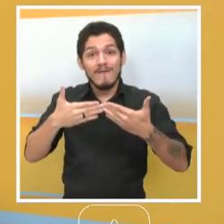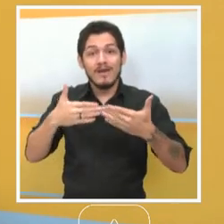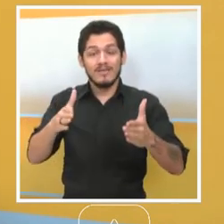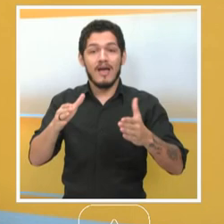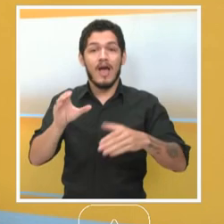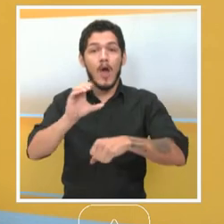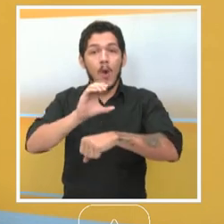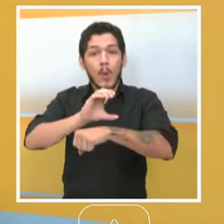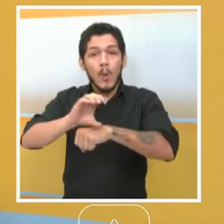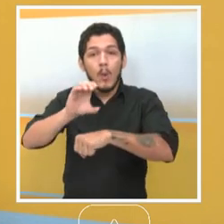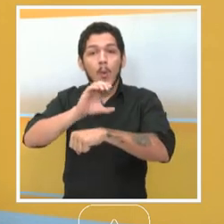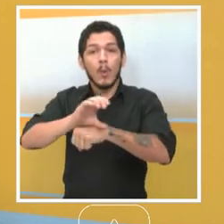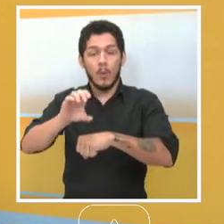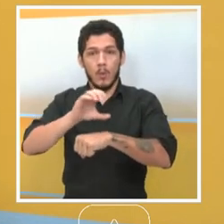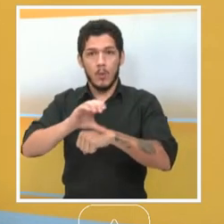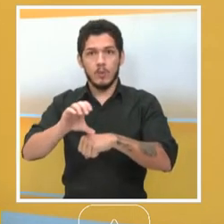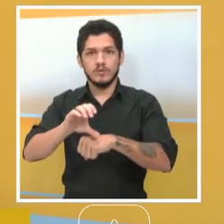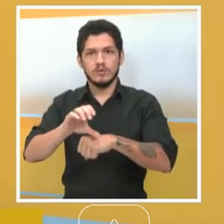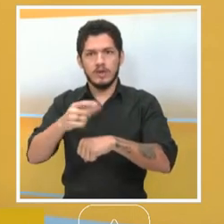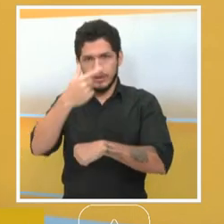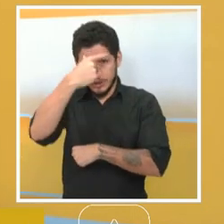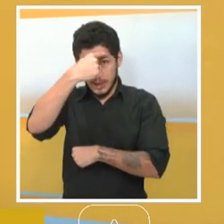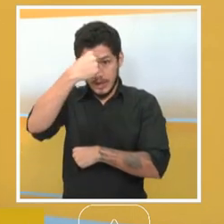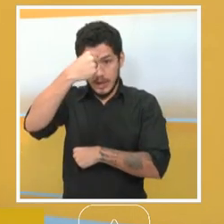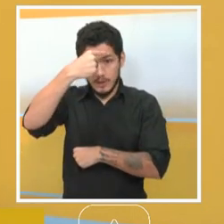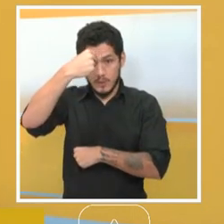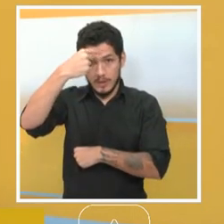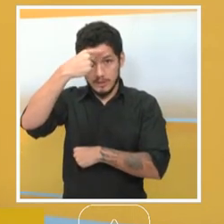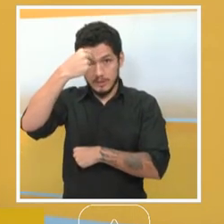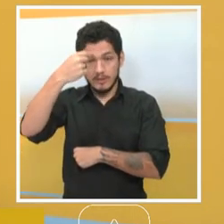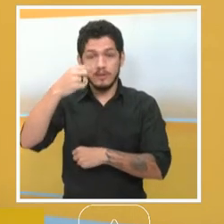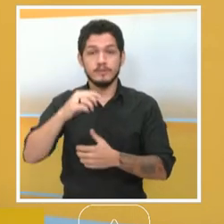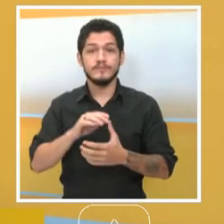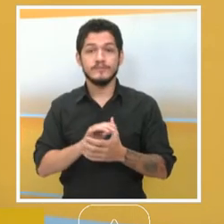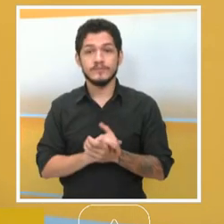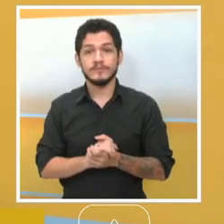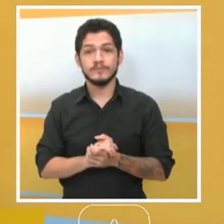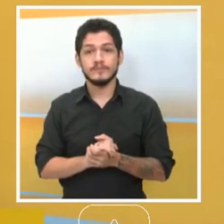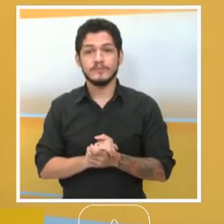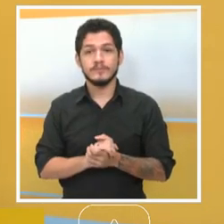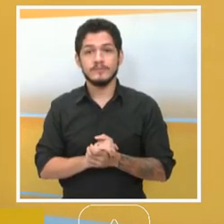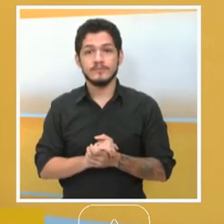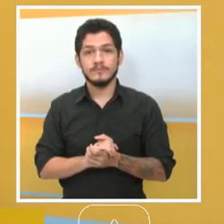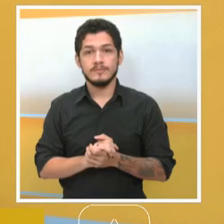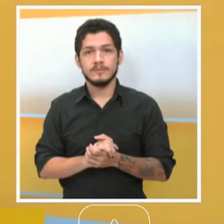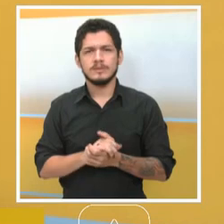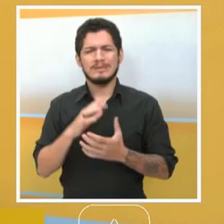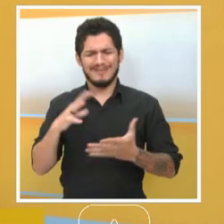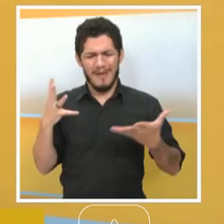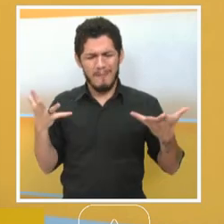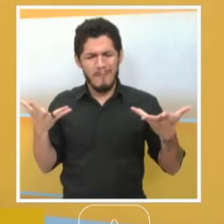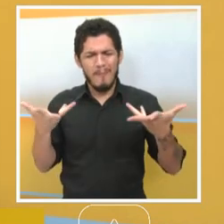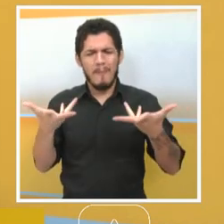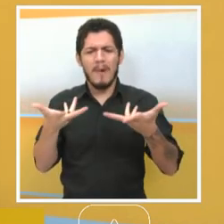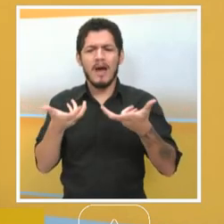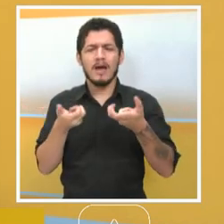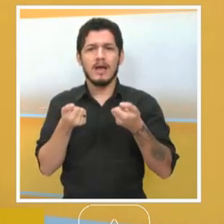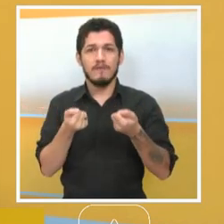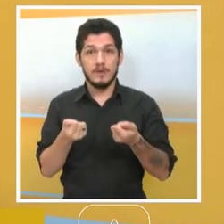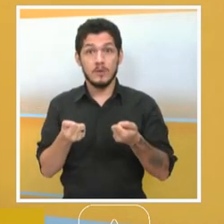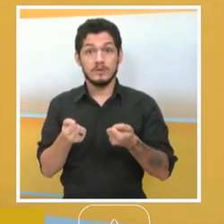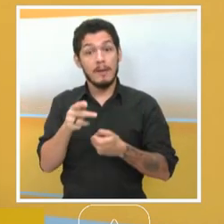em nível superior, diga-se de passagem, de máxima qualidade, para